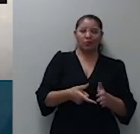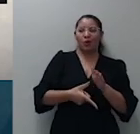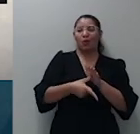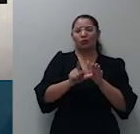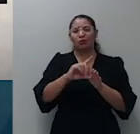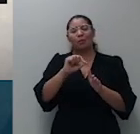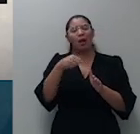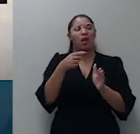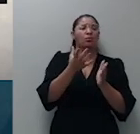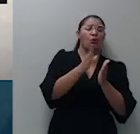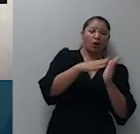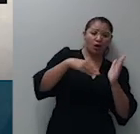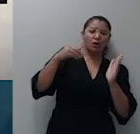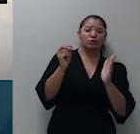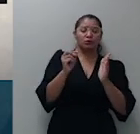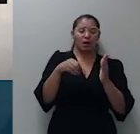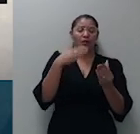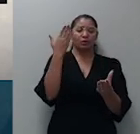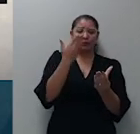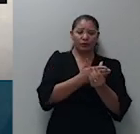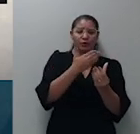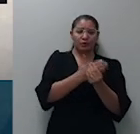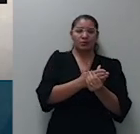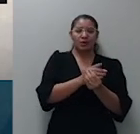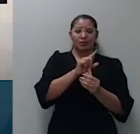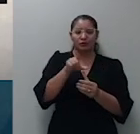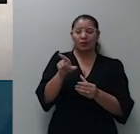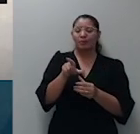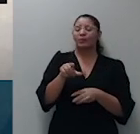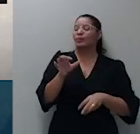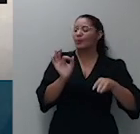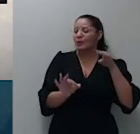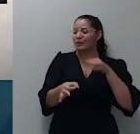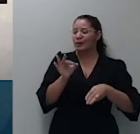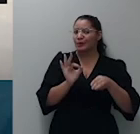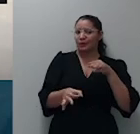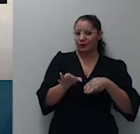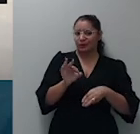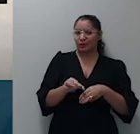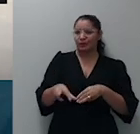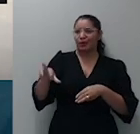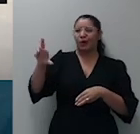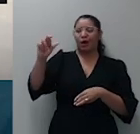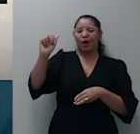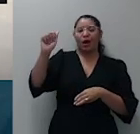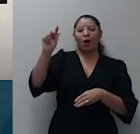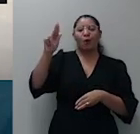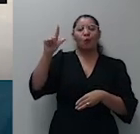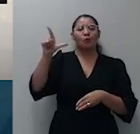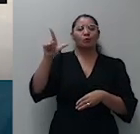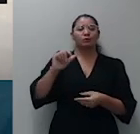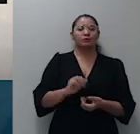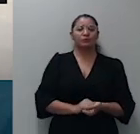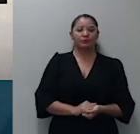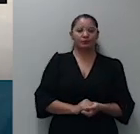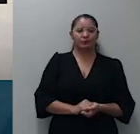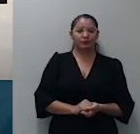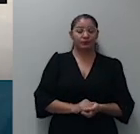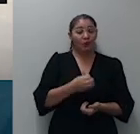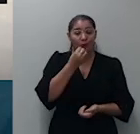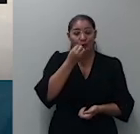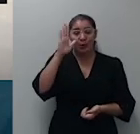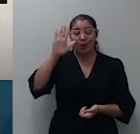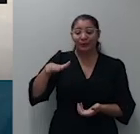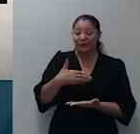ministro Raul Araújo. Boa tarde, senhor presidente, senhora ministra Marisa Belgalotti, senhor ministro, senhor subprocurador